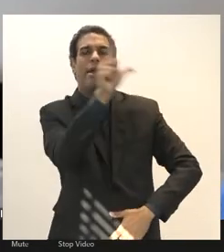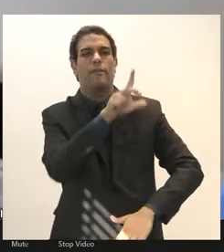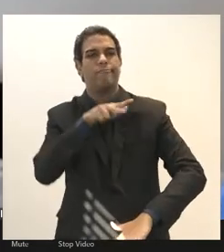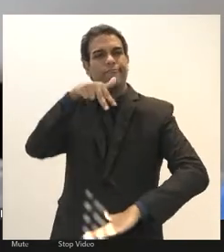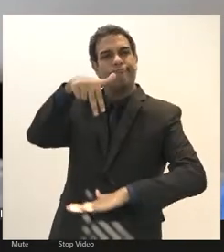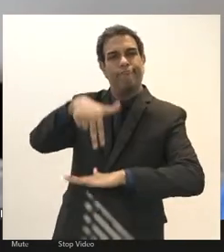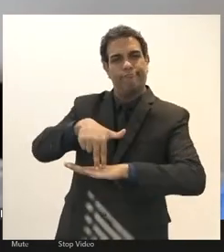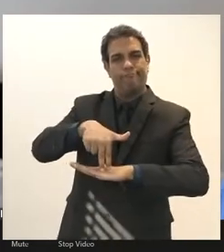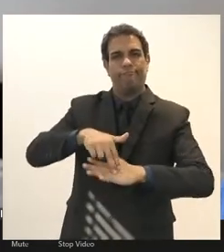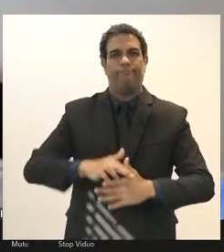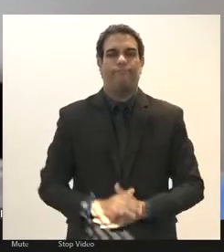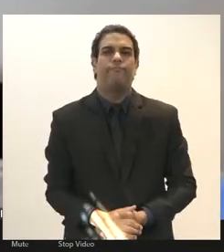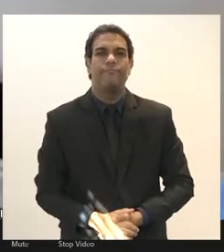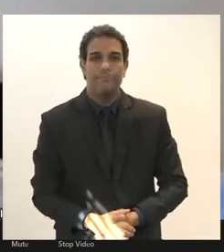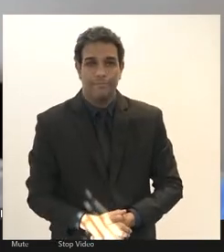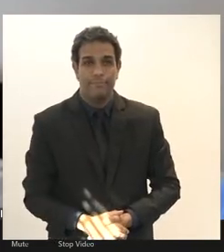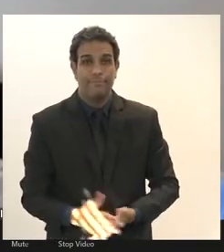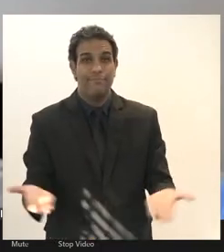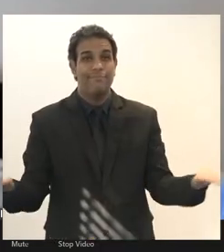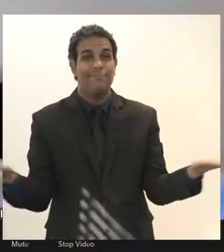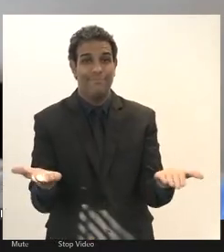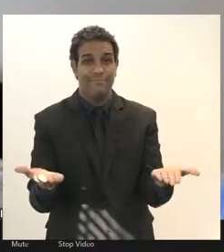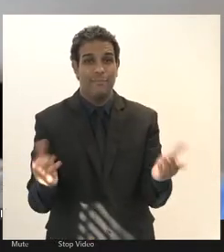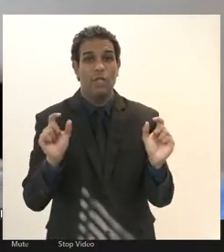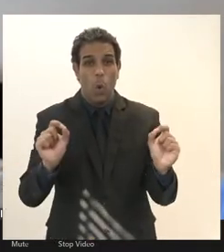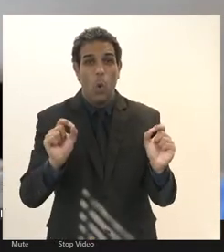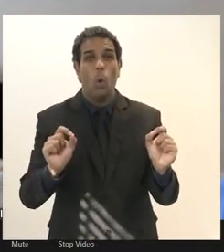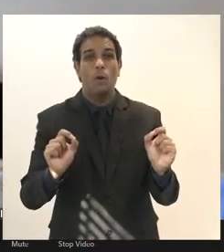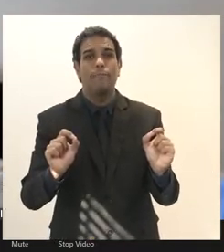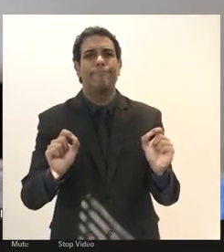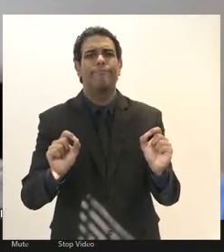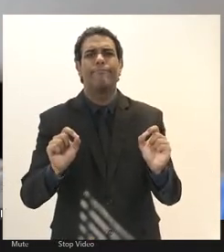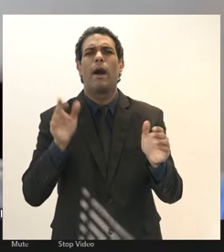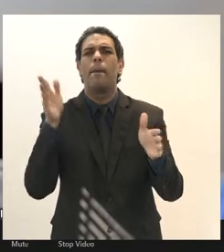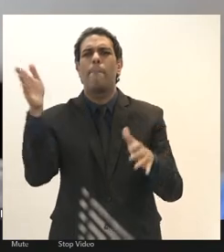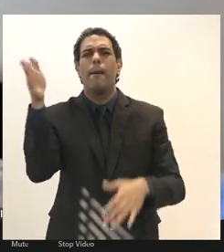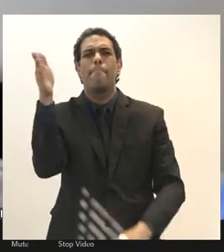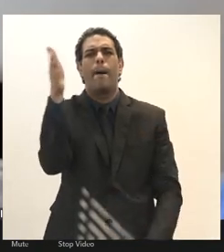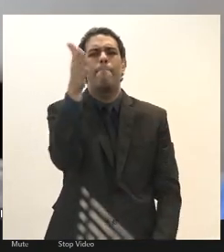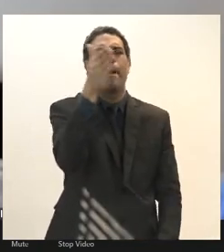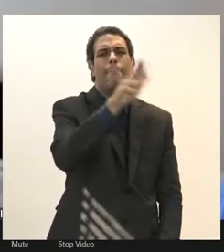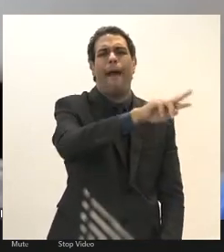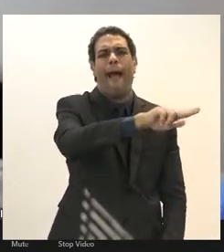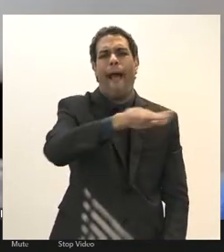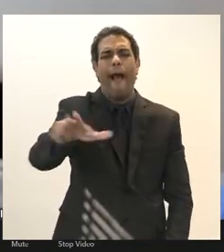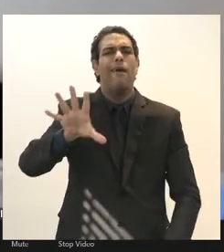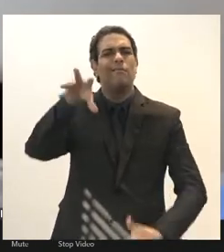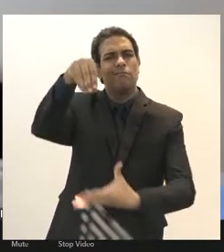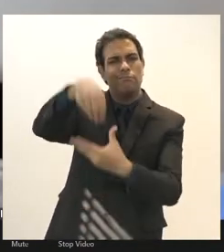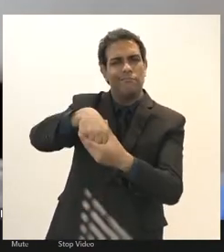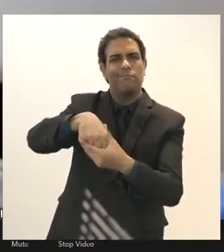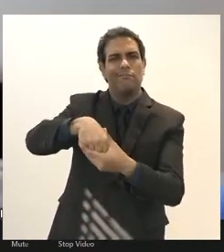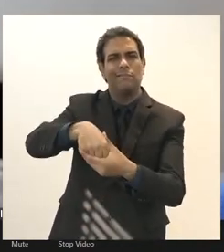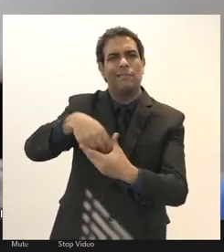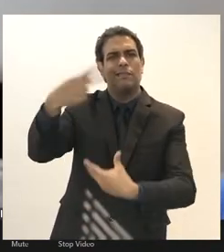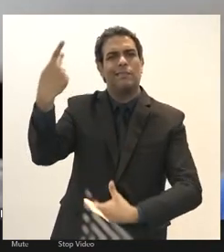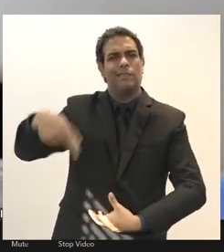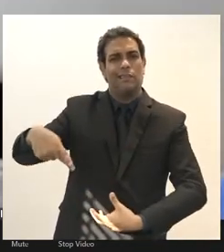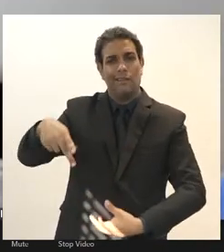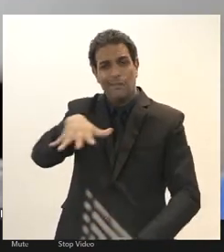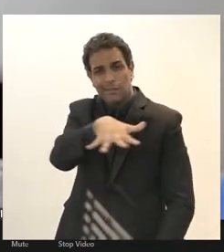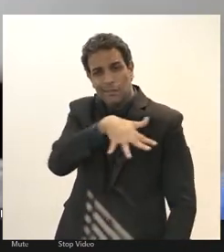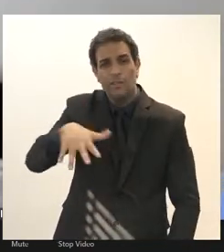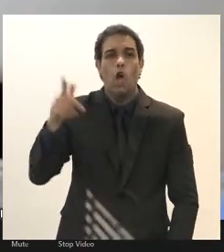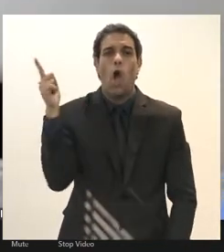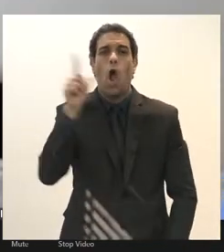esse ataque nós temos levado essa pauta para as ruas em todas as atos que tem acontecido temos participado